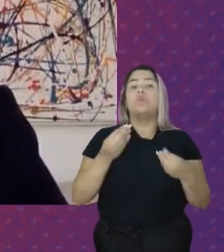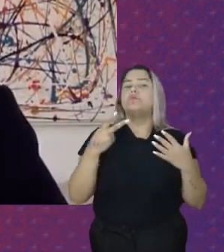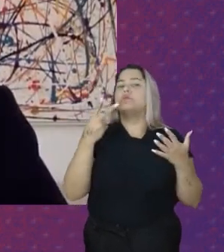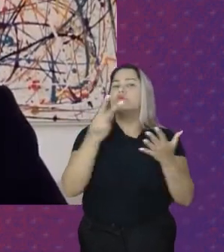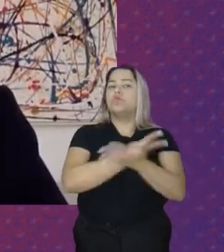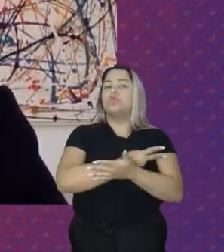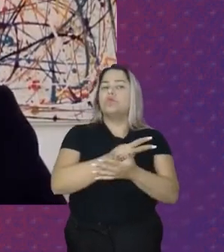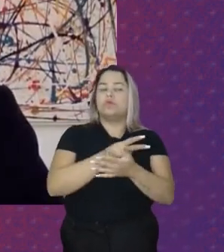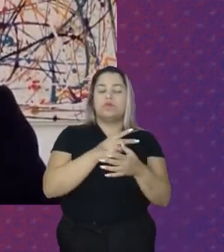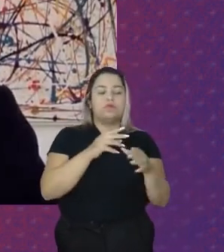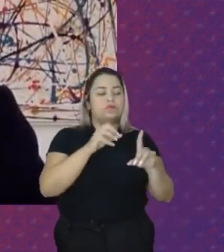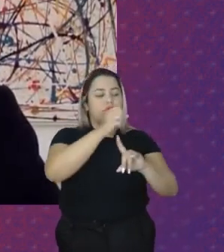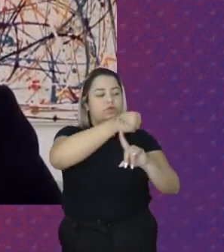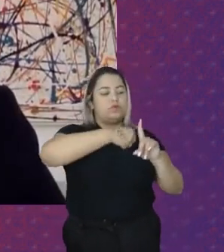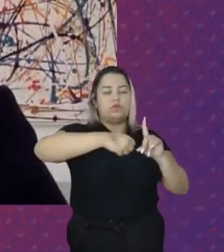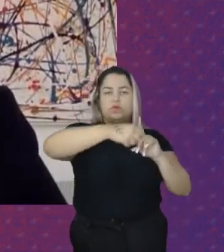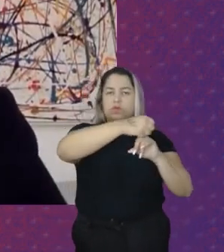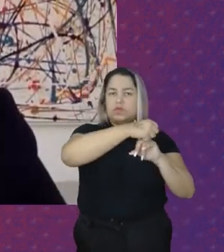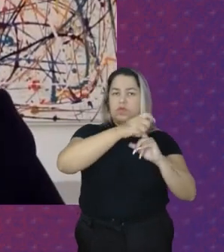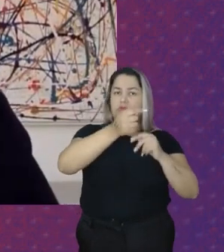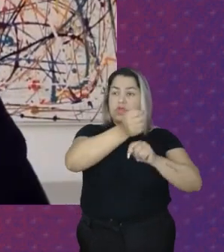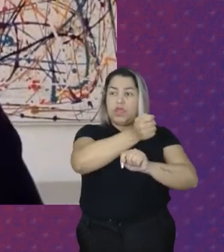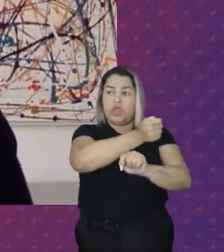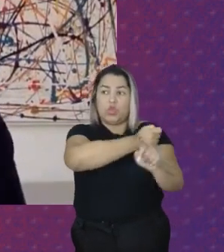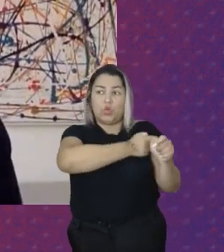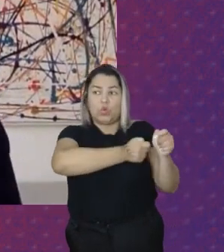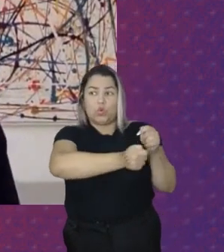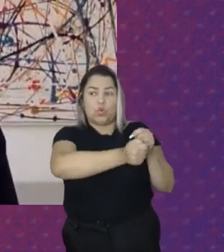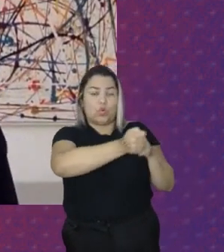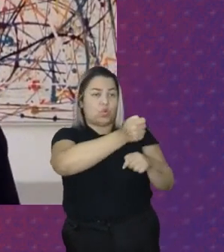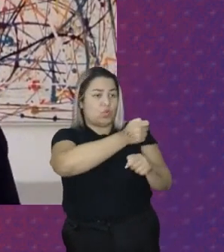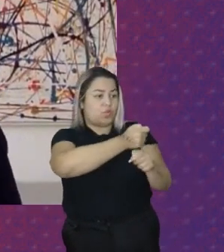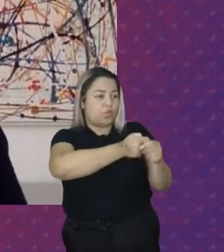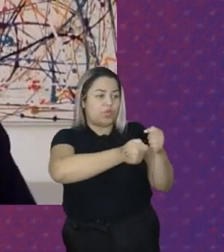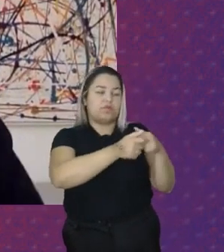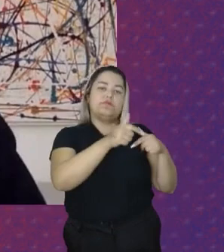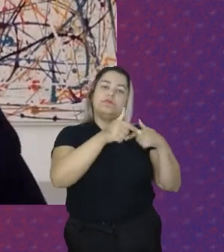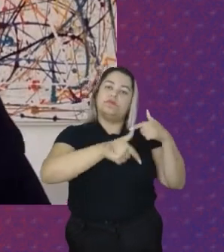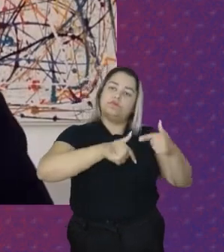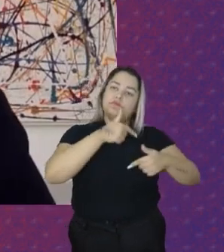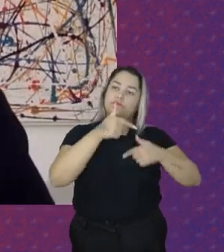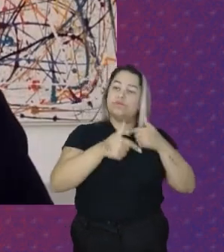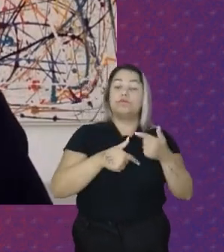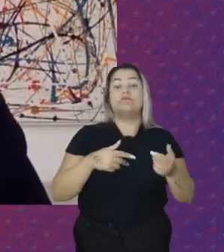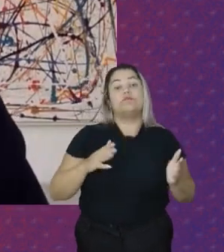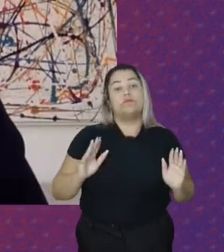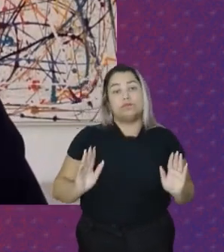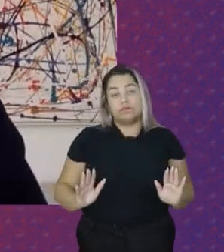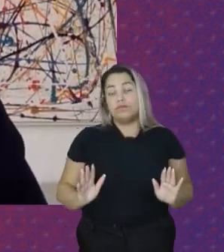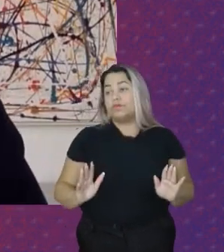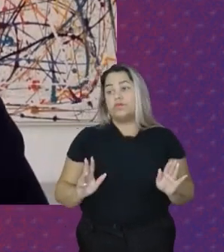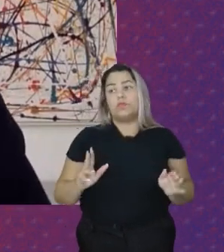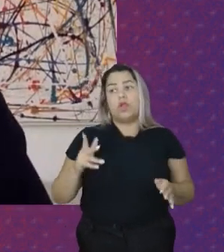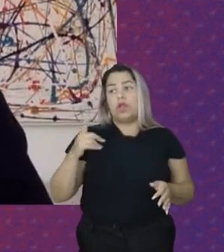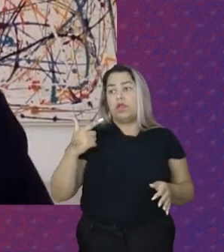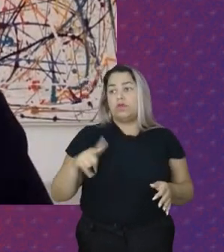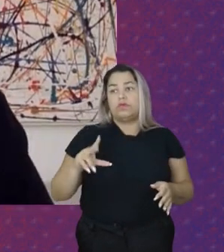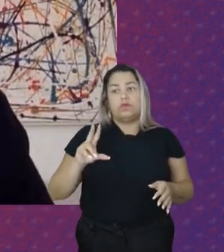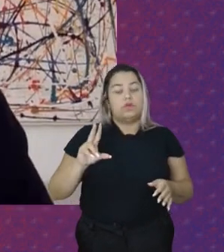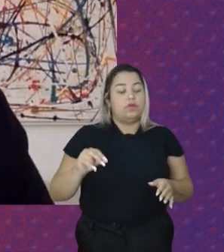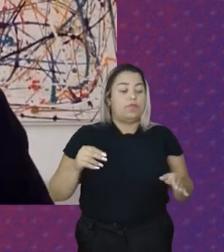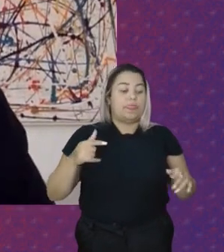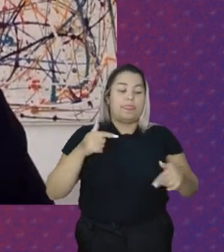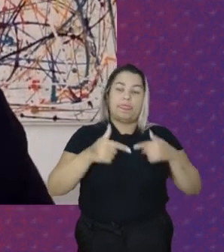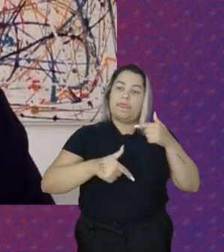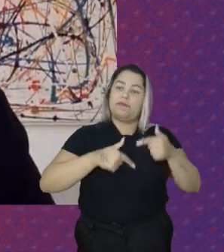funcionamento Da sociedade E da economia O trabalhador Provavelmente Ele não conseguiria Ir trabalhar